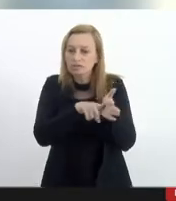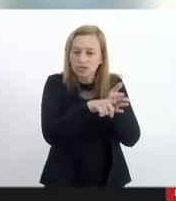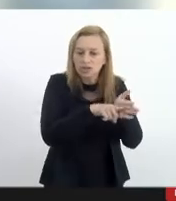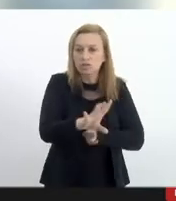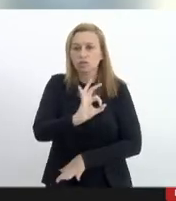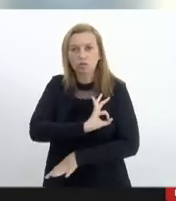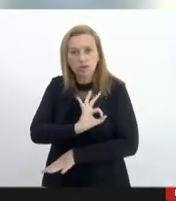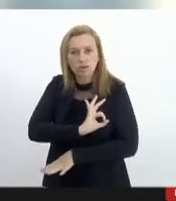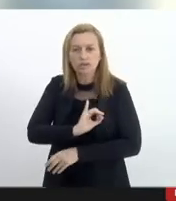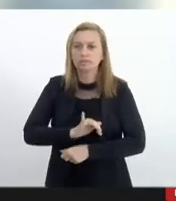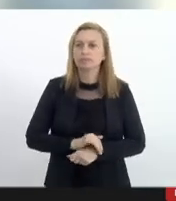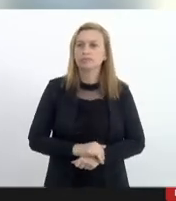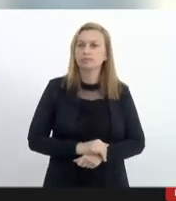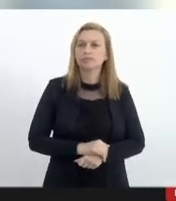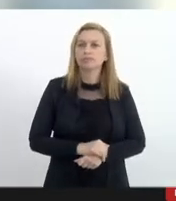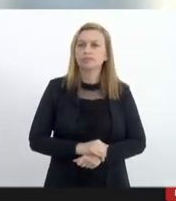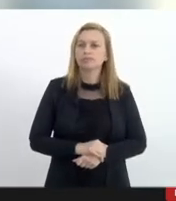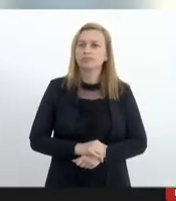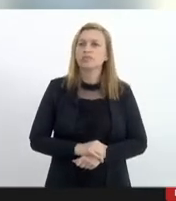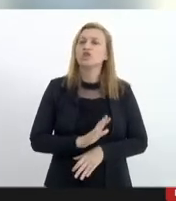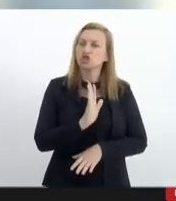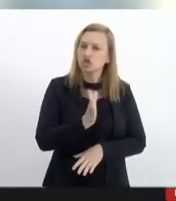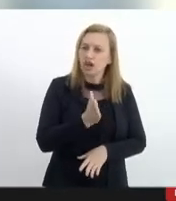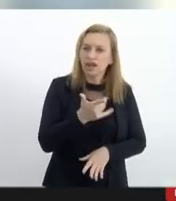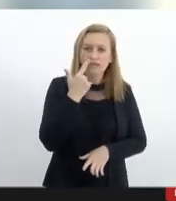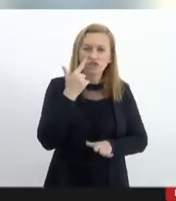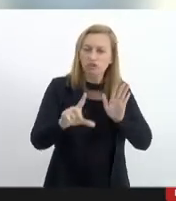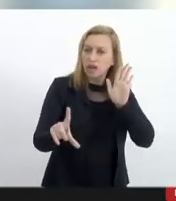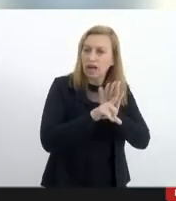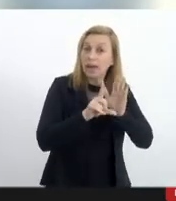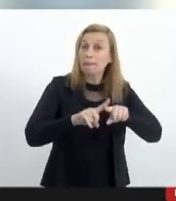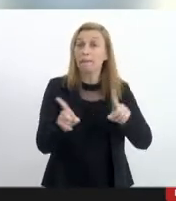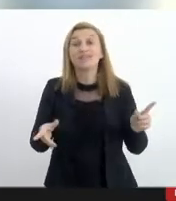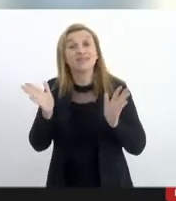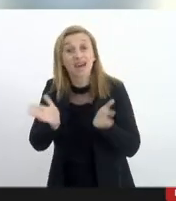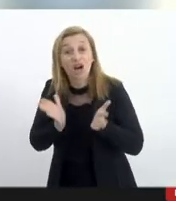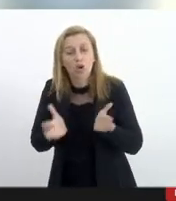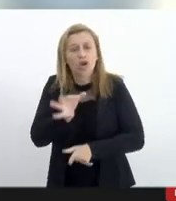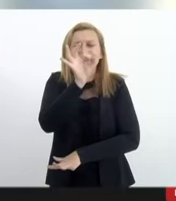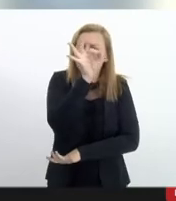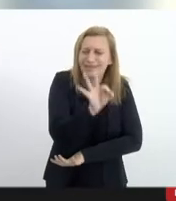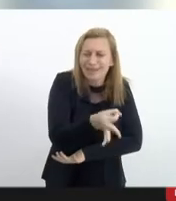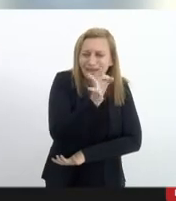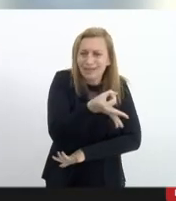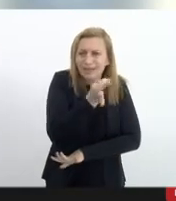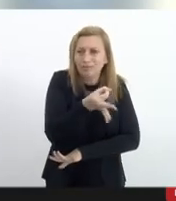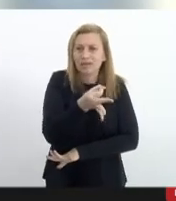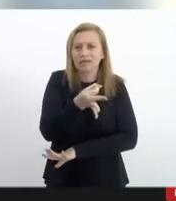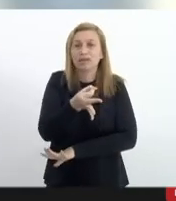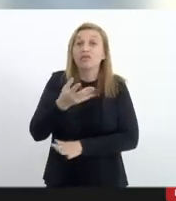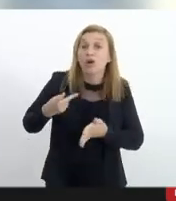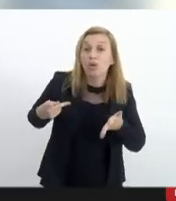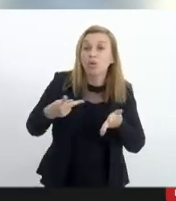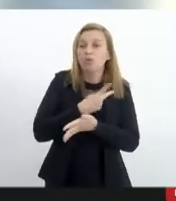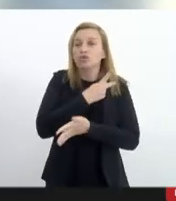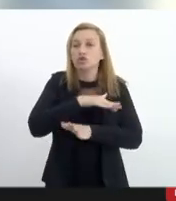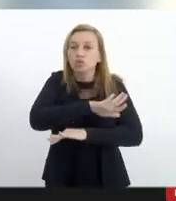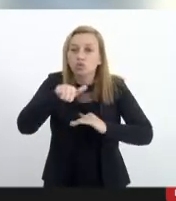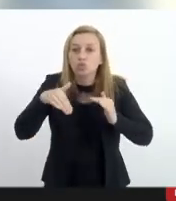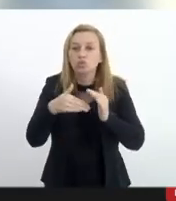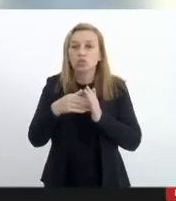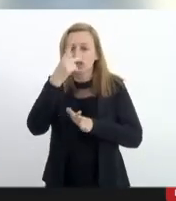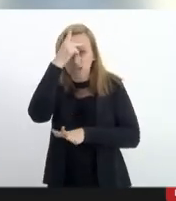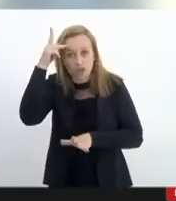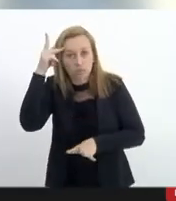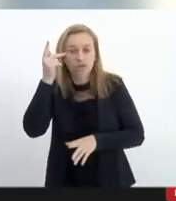polícias algo que já era previsto em lei mas que agora de fato estava acontecendo com todo um rigor